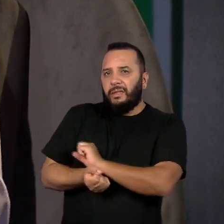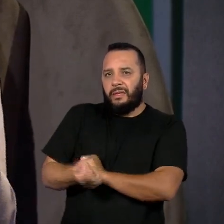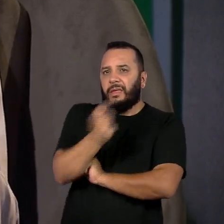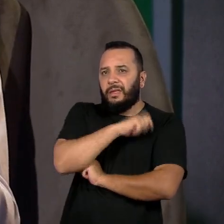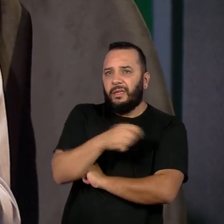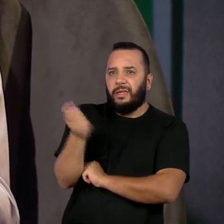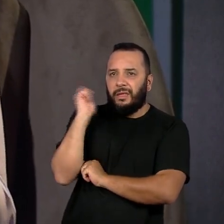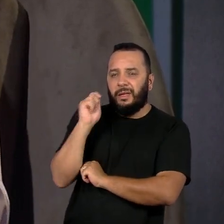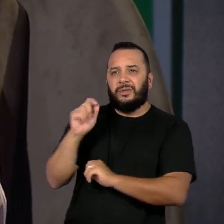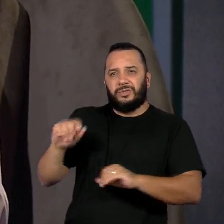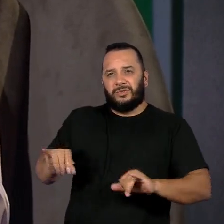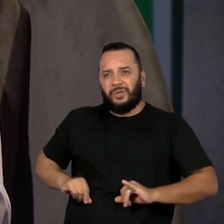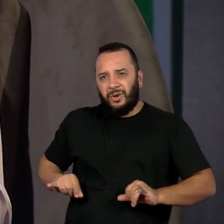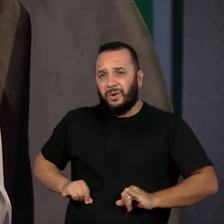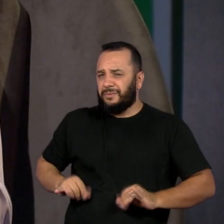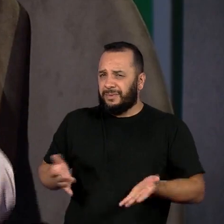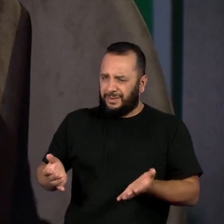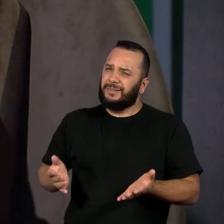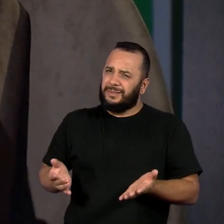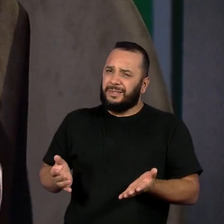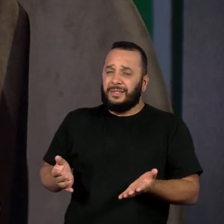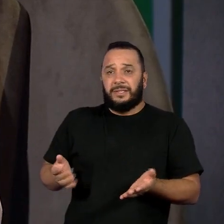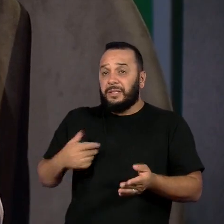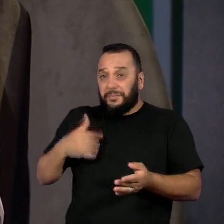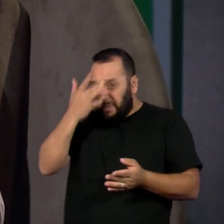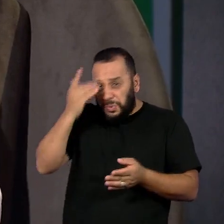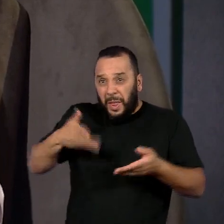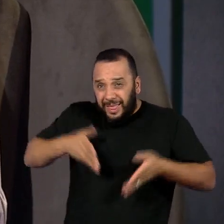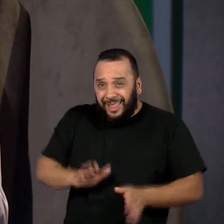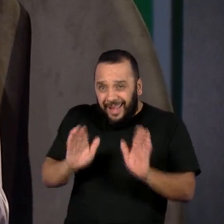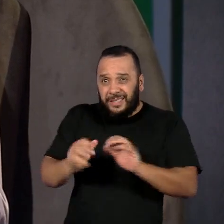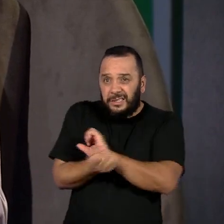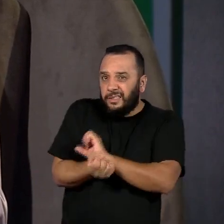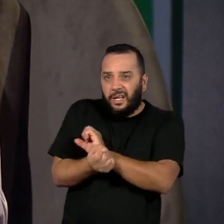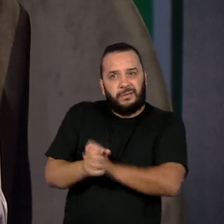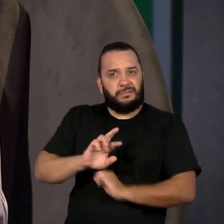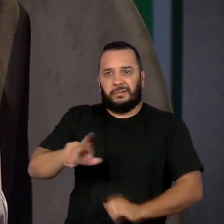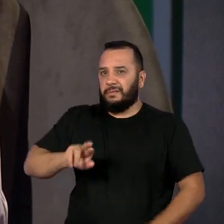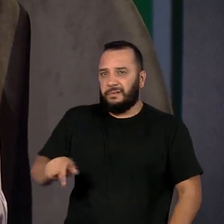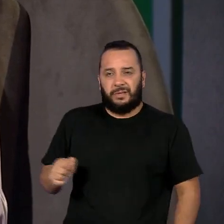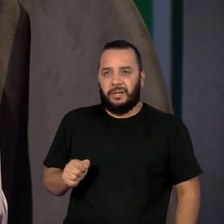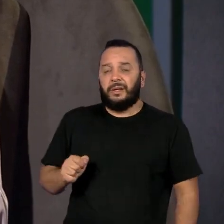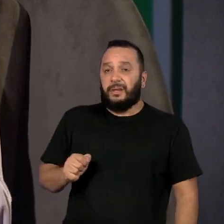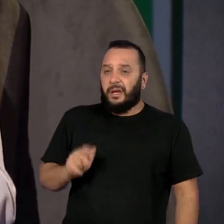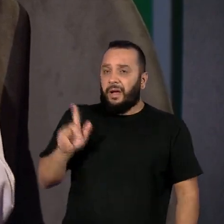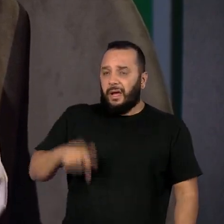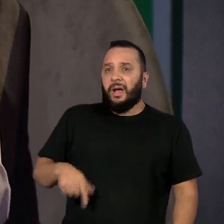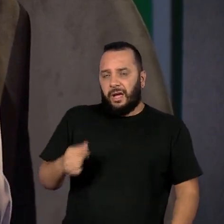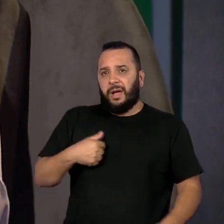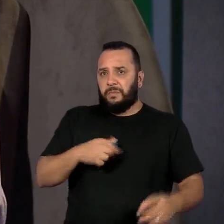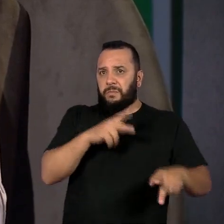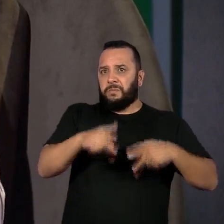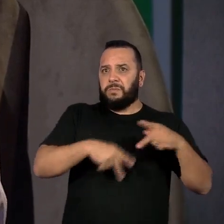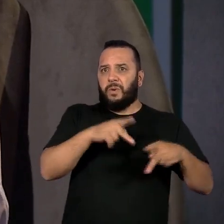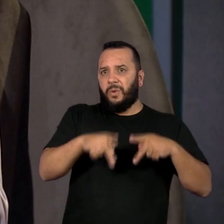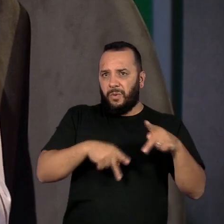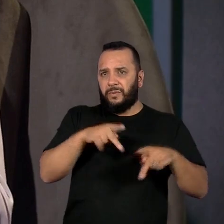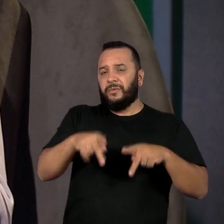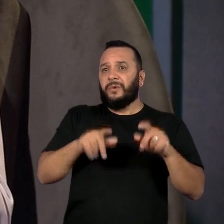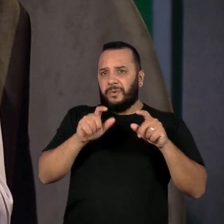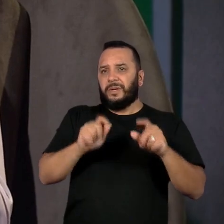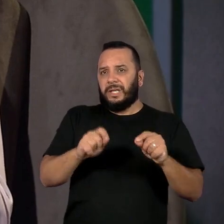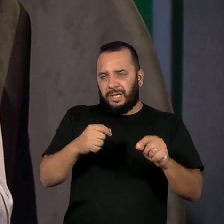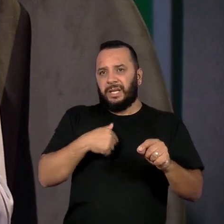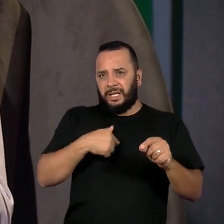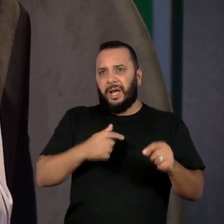e nunca foi sempre assim. Ninguém nasce escravizado. Pelo contrário, tem uma população enorme que foram